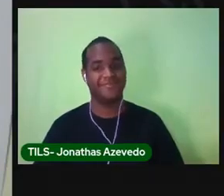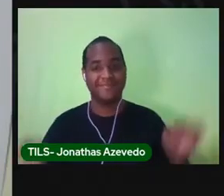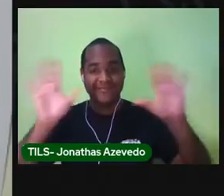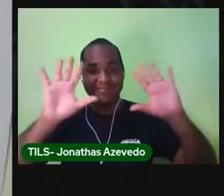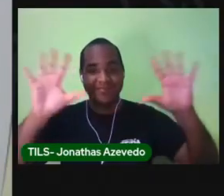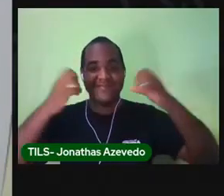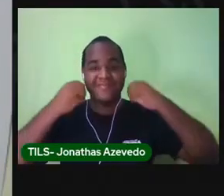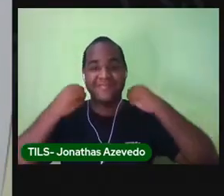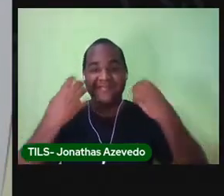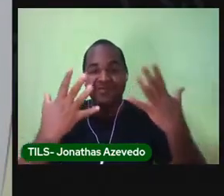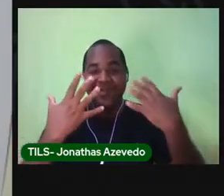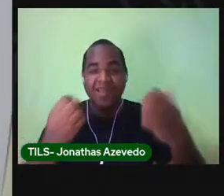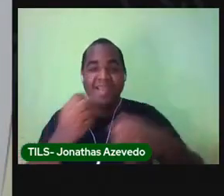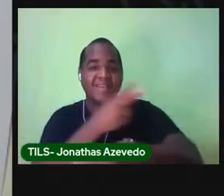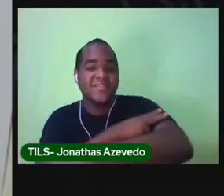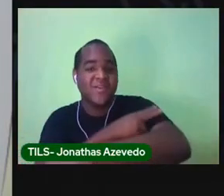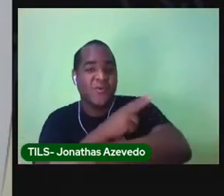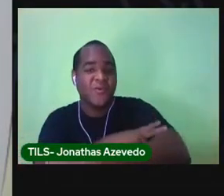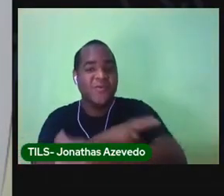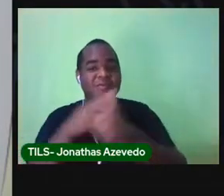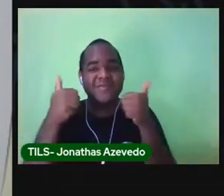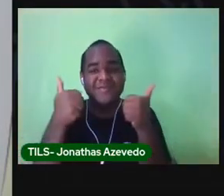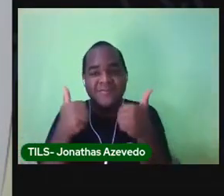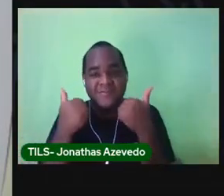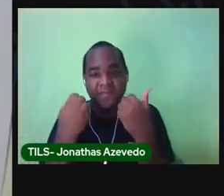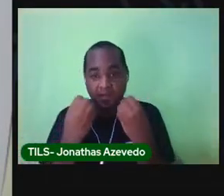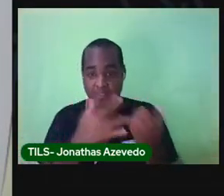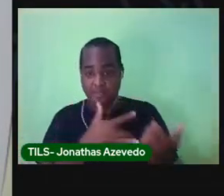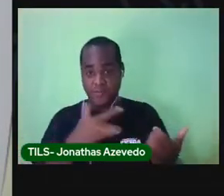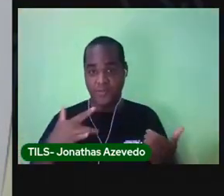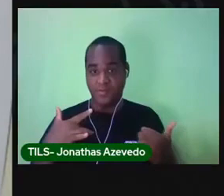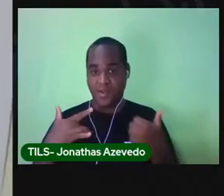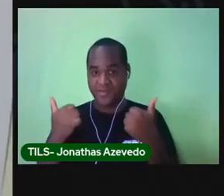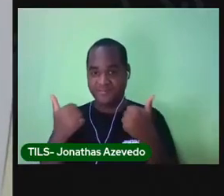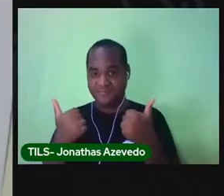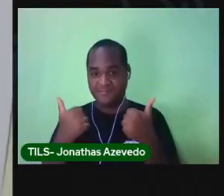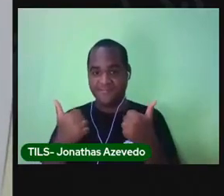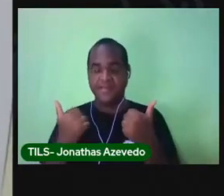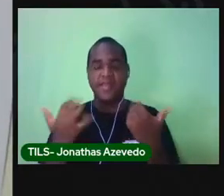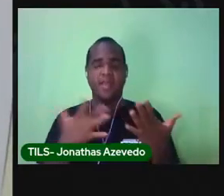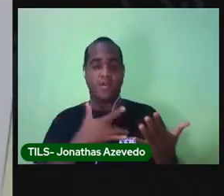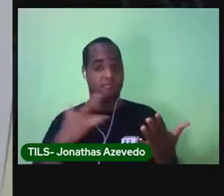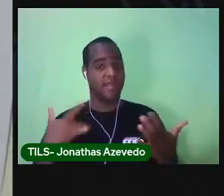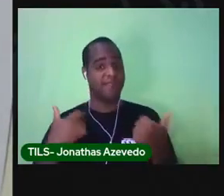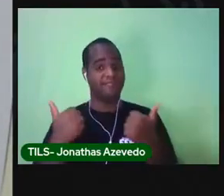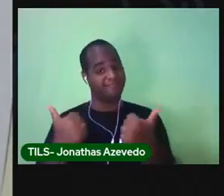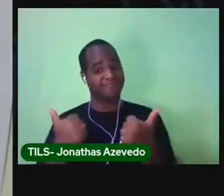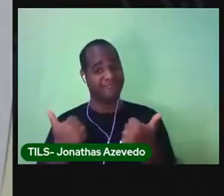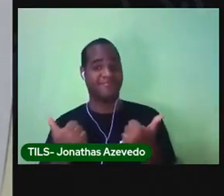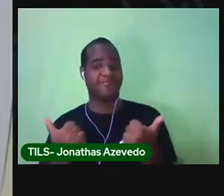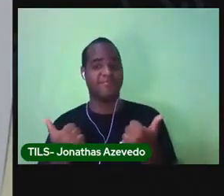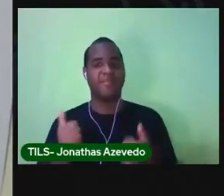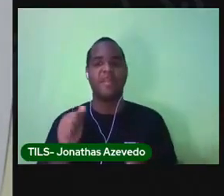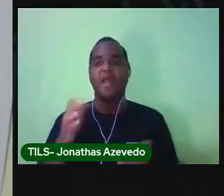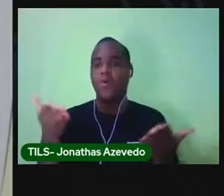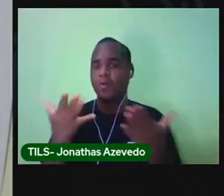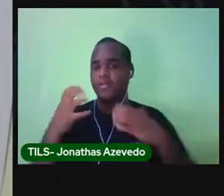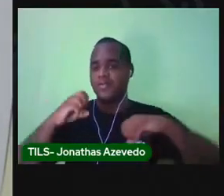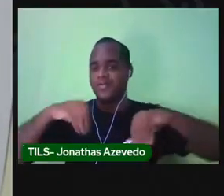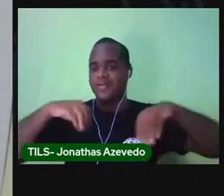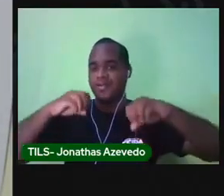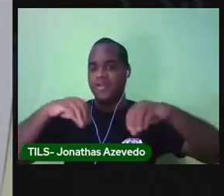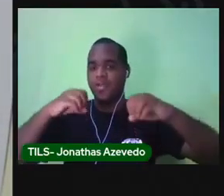Olá, segundo ano! Tudo bem com vocês? Comigo tá tudo bem. A nossa aula